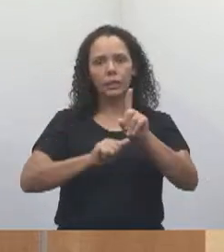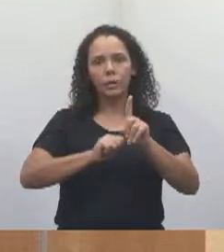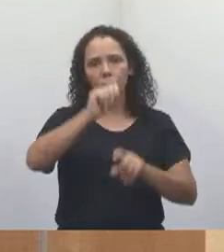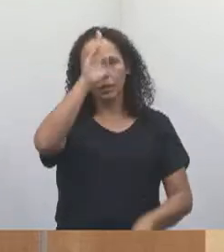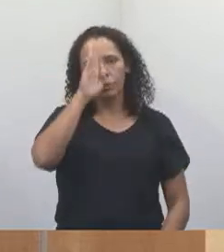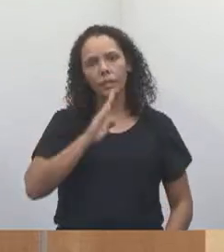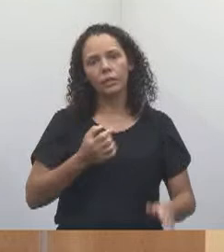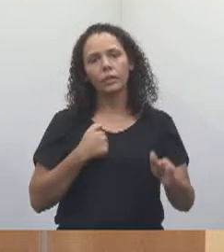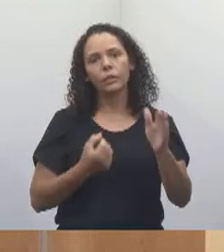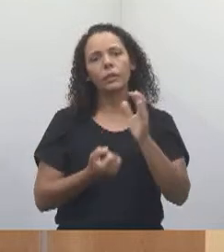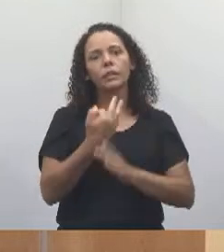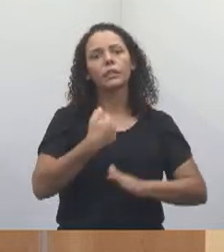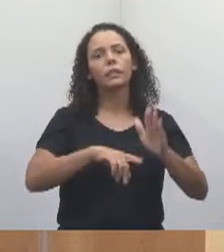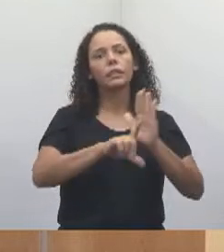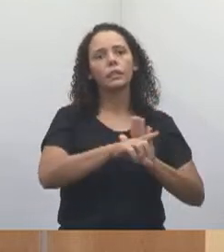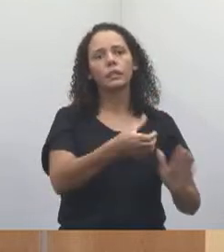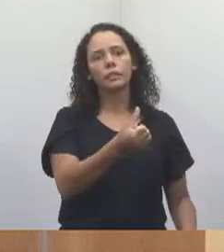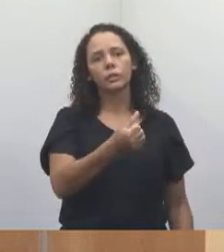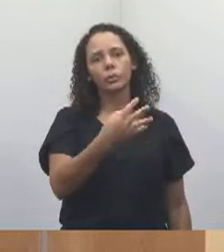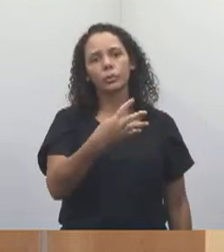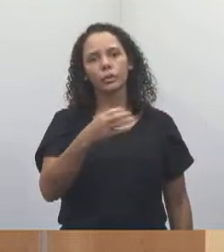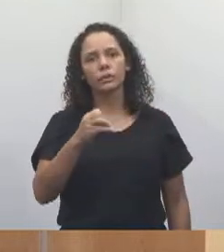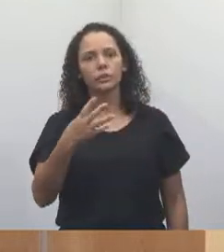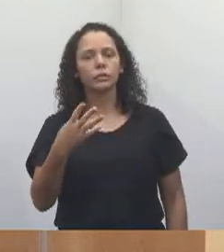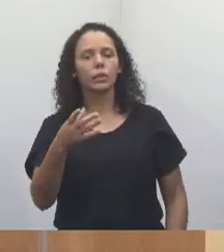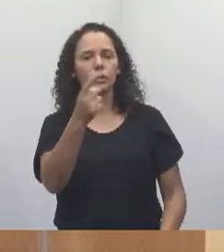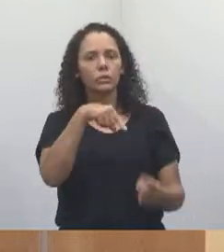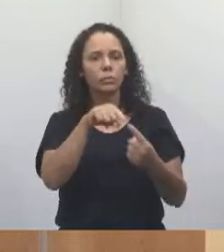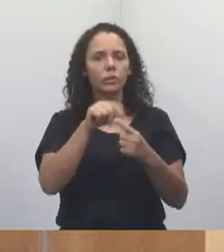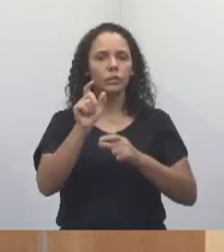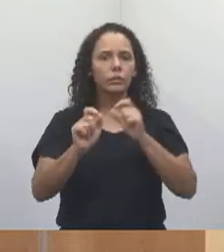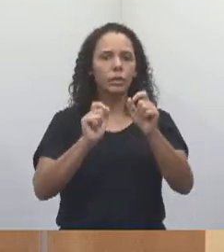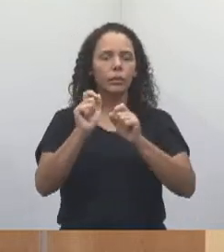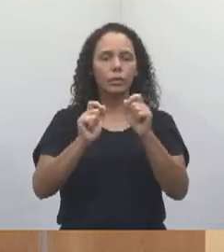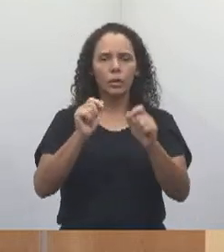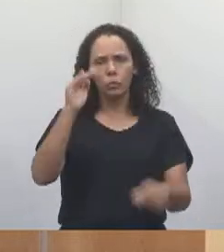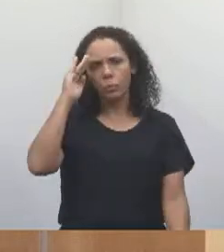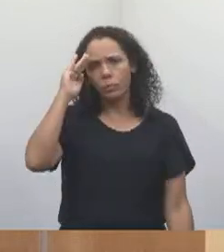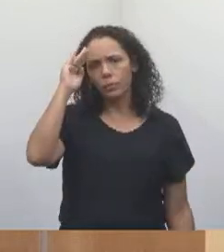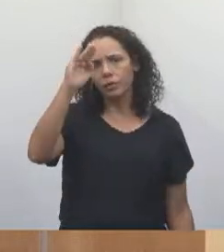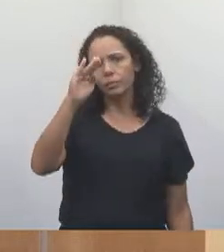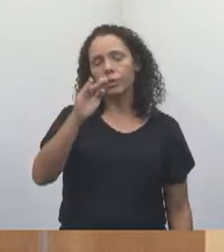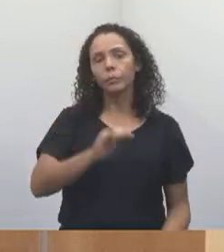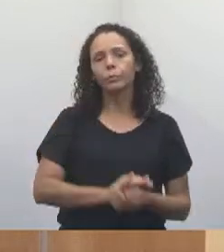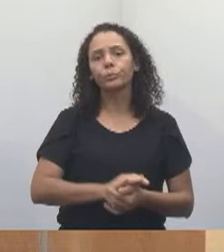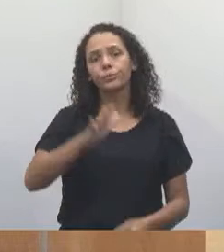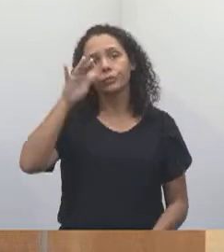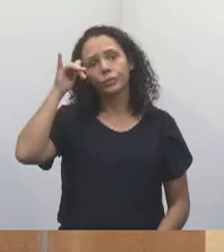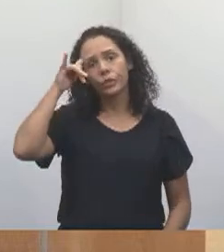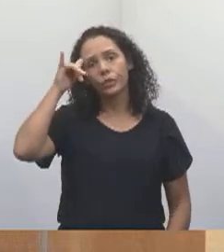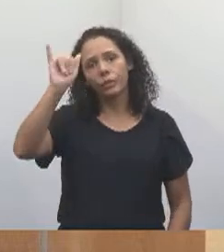.404, que tem como objetivo primordial prevenir,